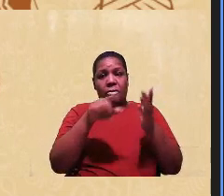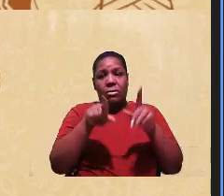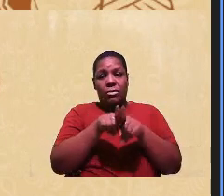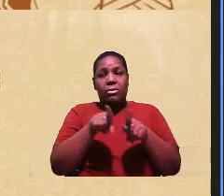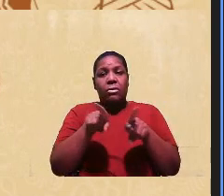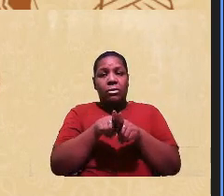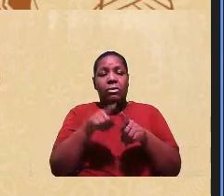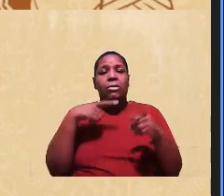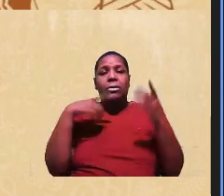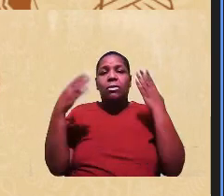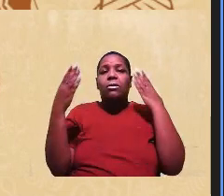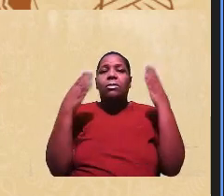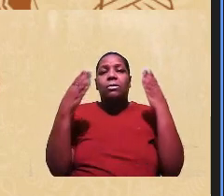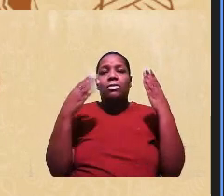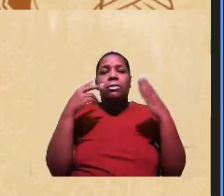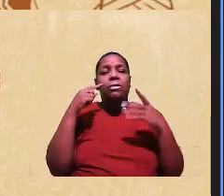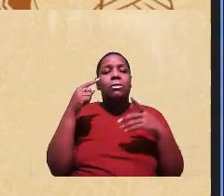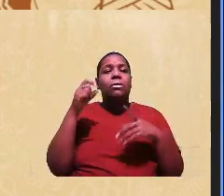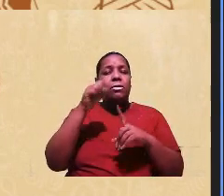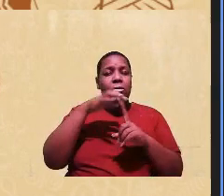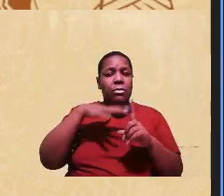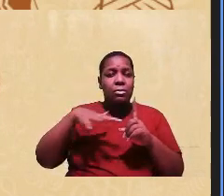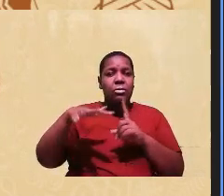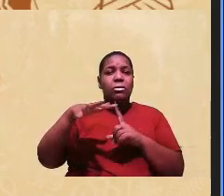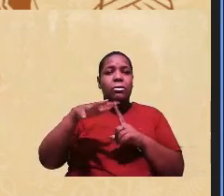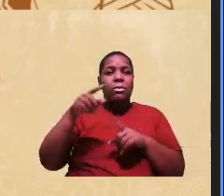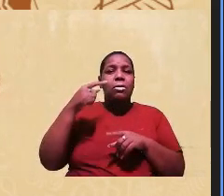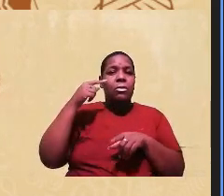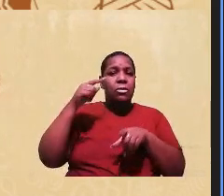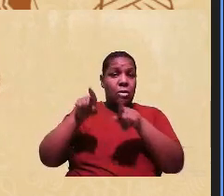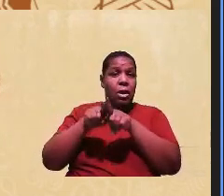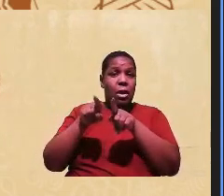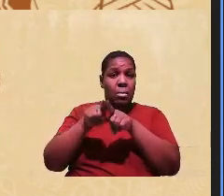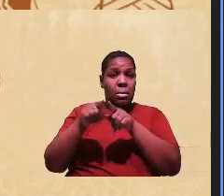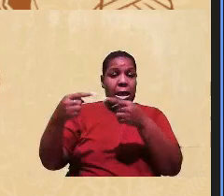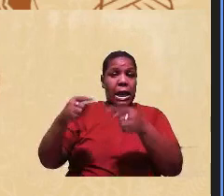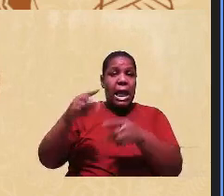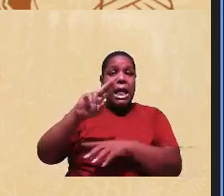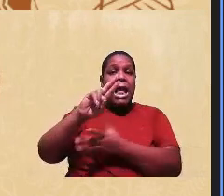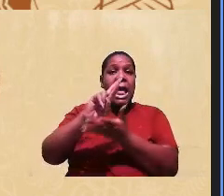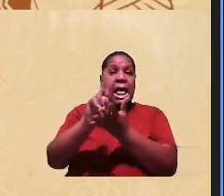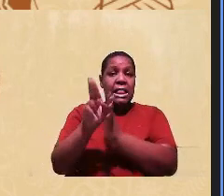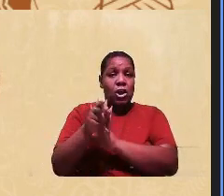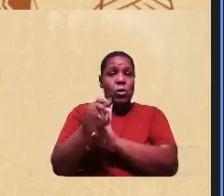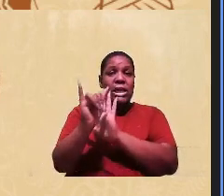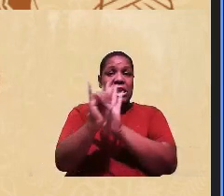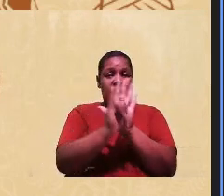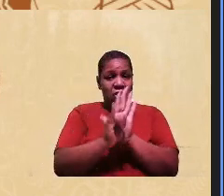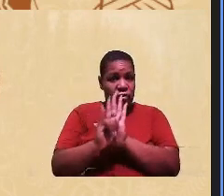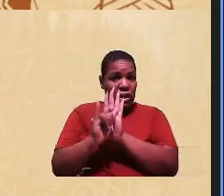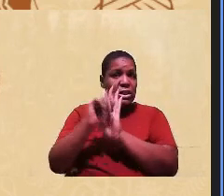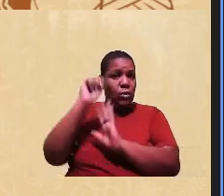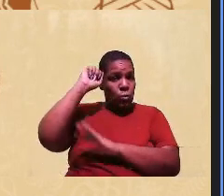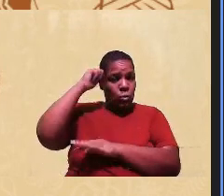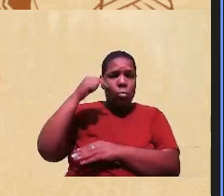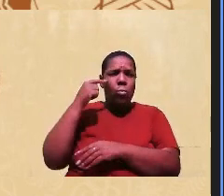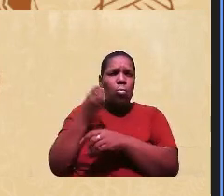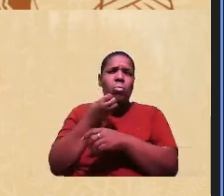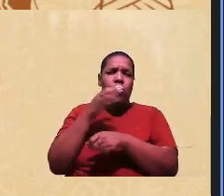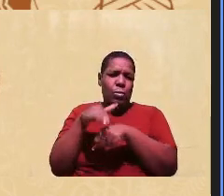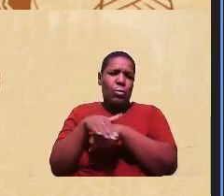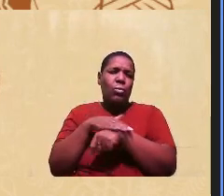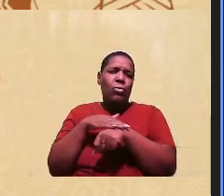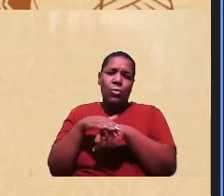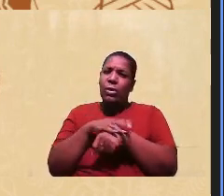psicologia social, do racismo, discutindo as bancas de heterogêntificação. E olha só que interessante, foi uma conversa boa lá também, ela é um nome